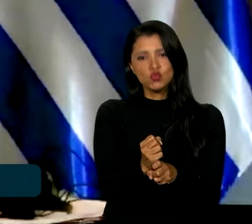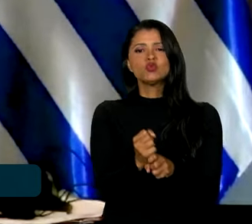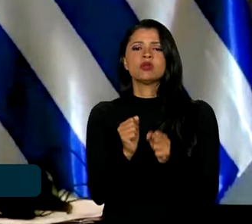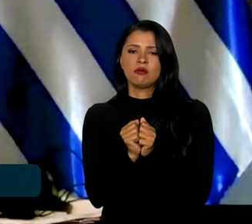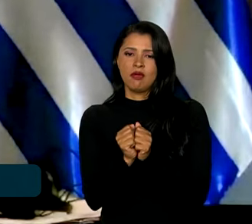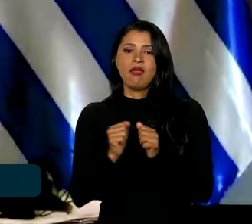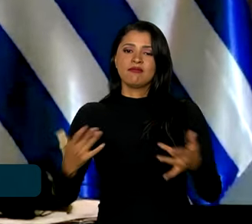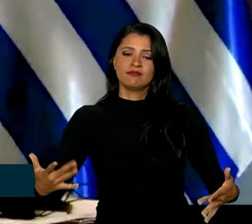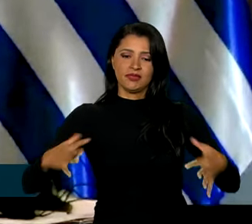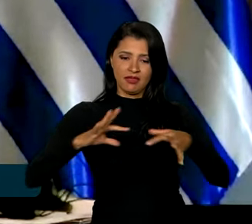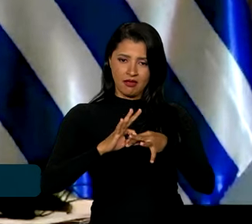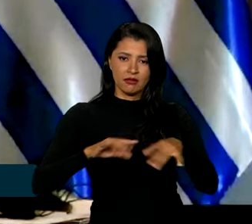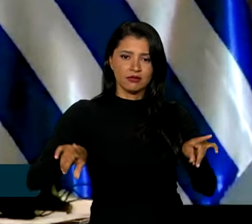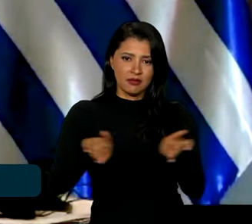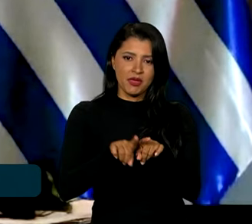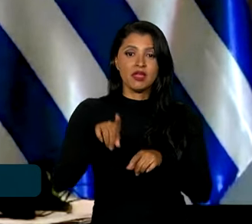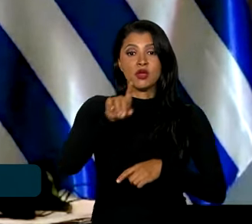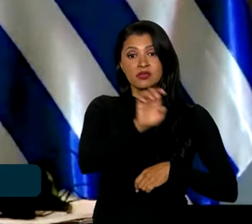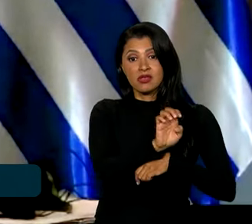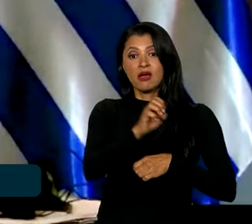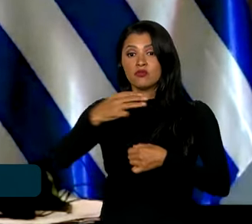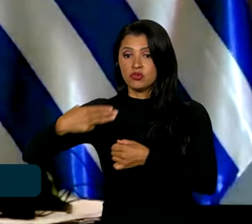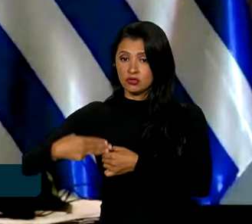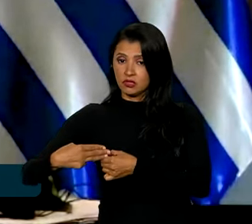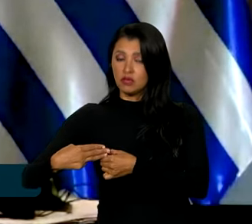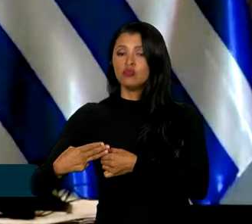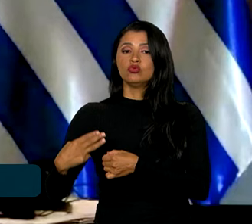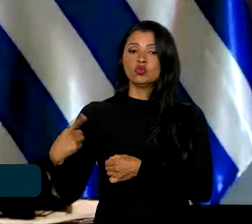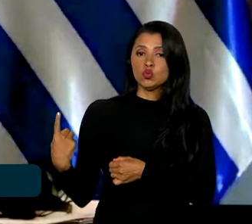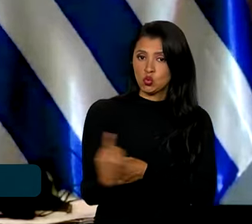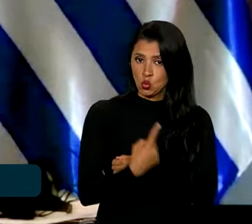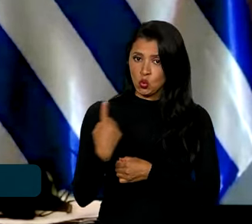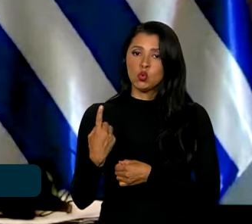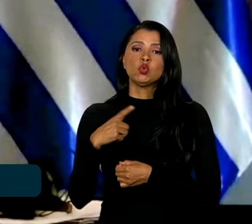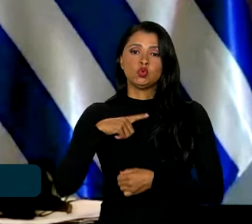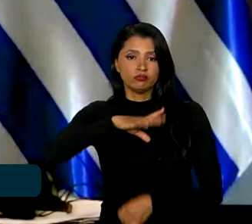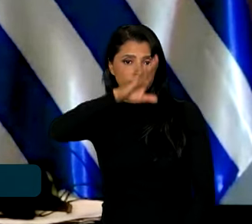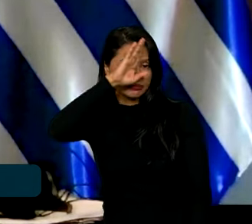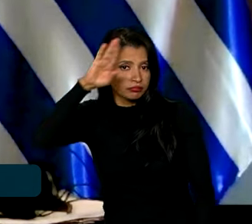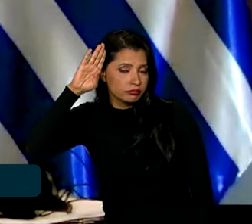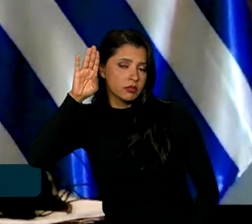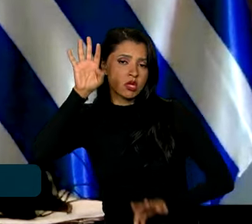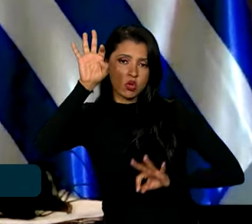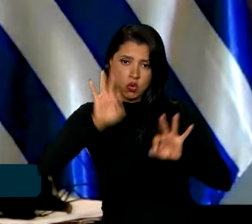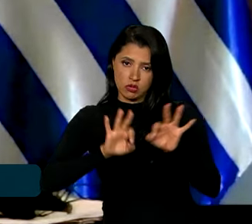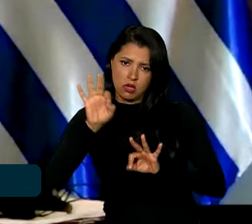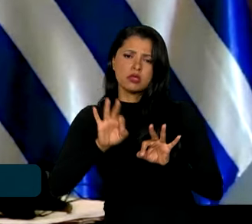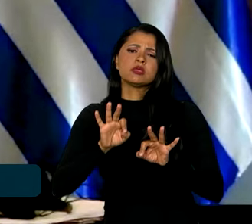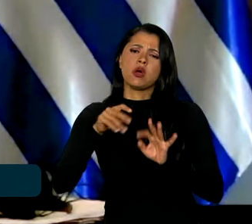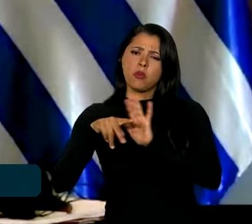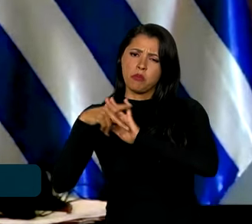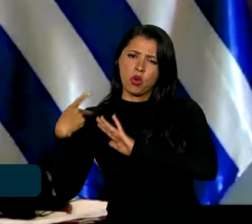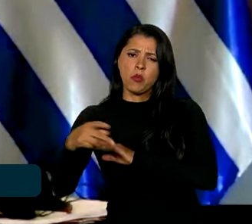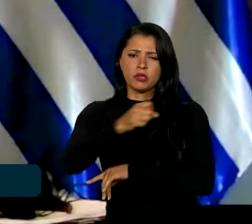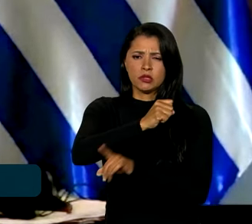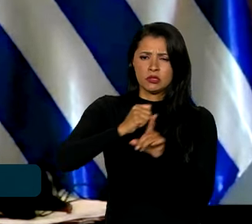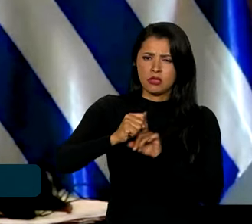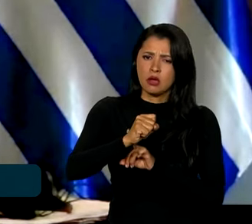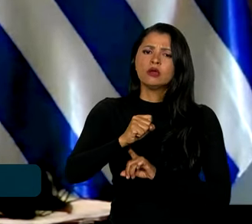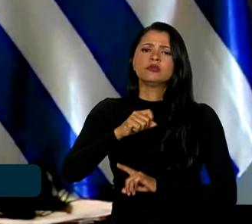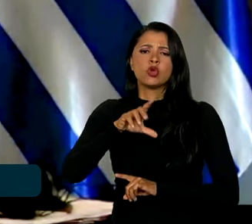integradas com os estados, com os municípios, com a academia, com organizações da sociedade